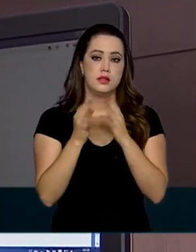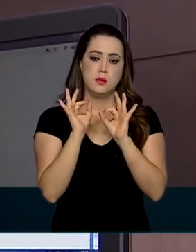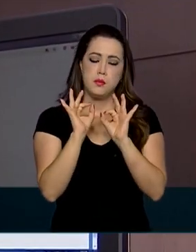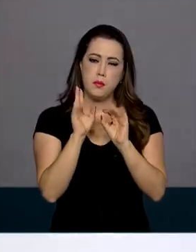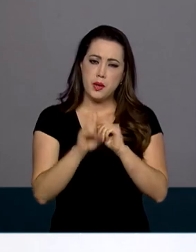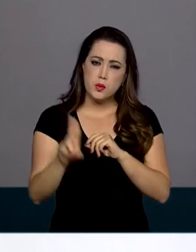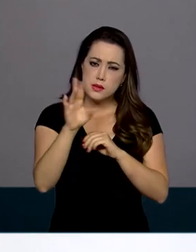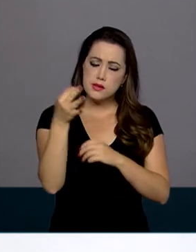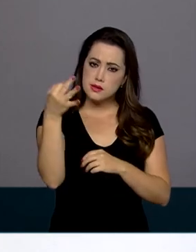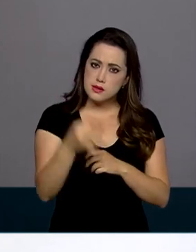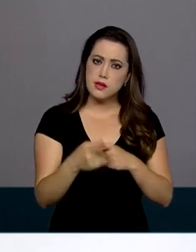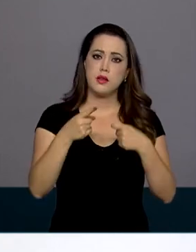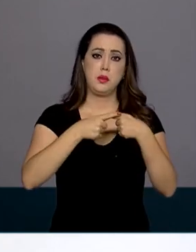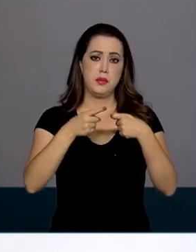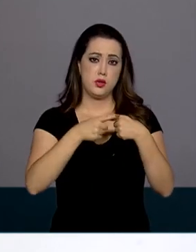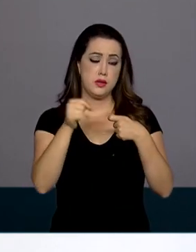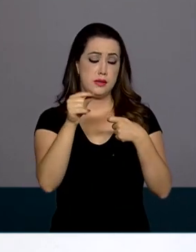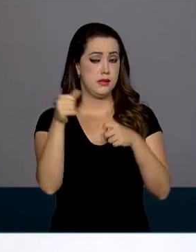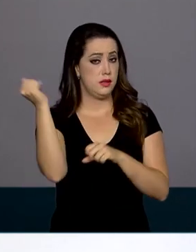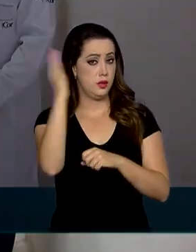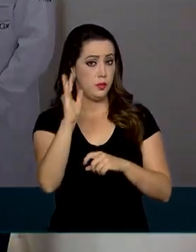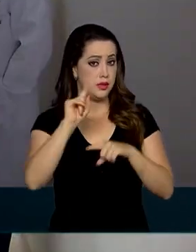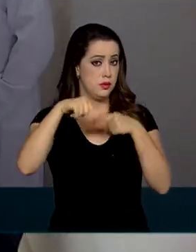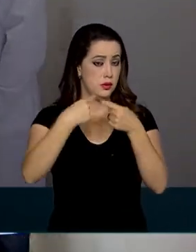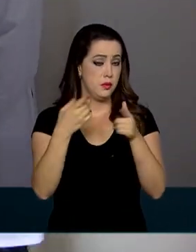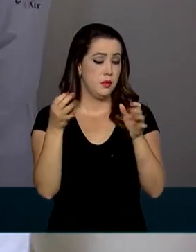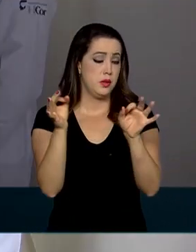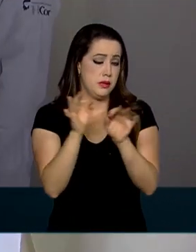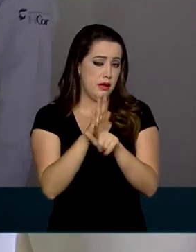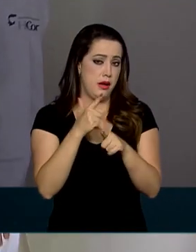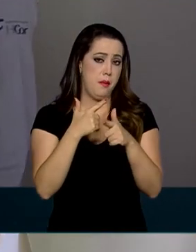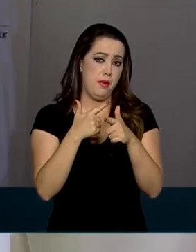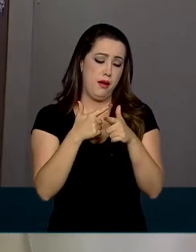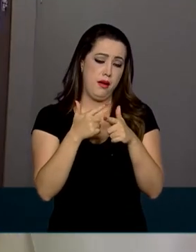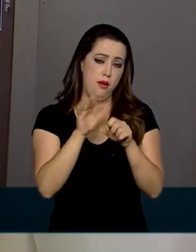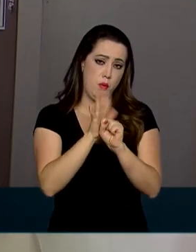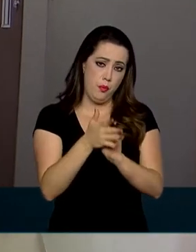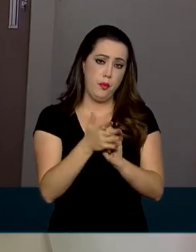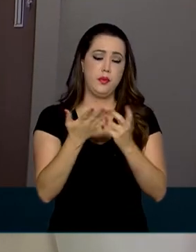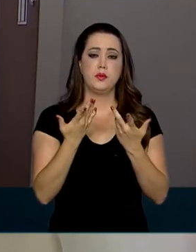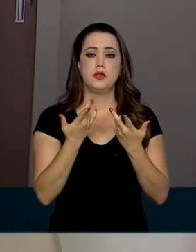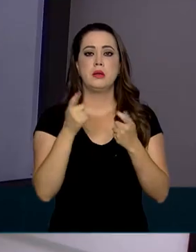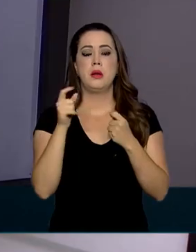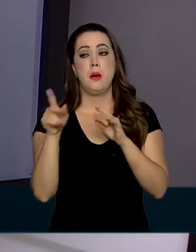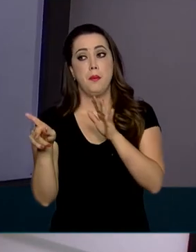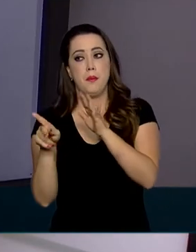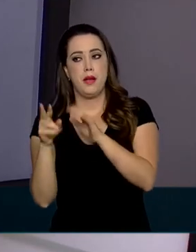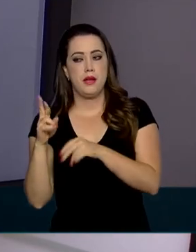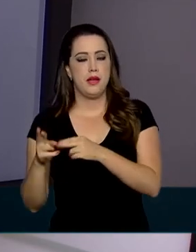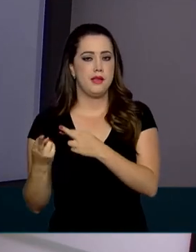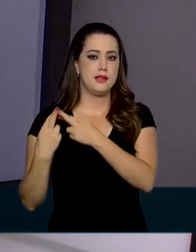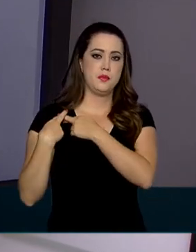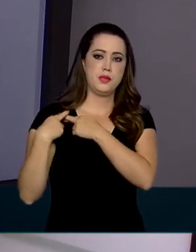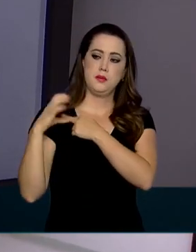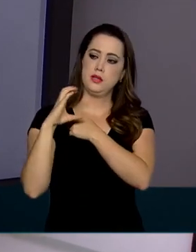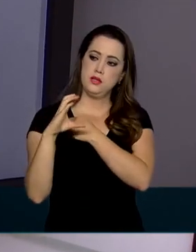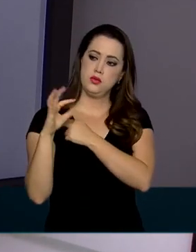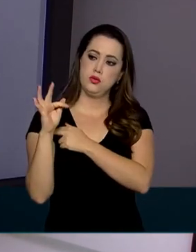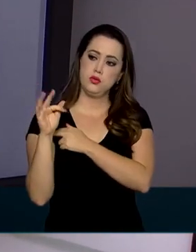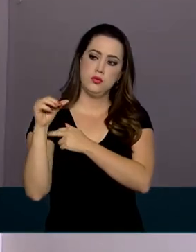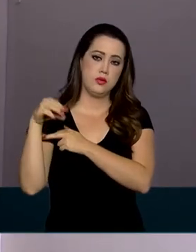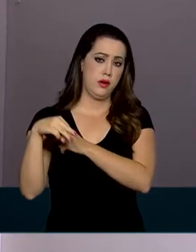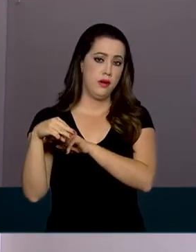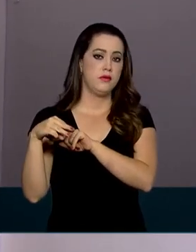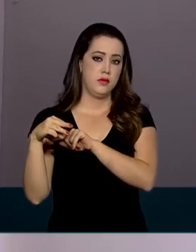telemedicina no Brasil, no pós-pandemia, caberá ao Conselho Federal de Medicina a regulamentação.